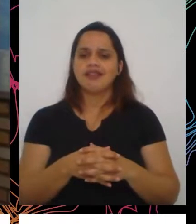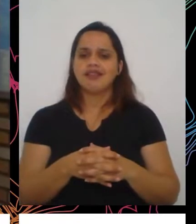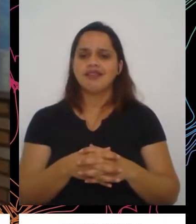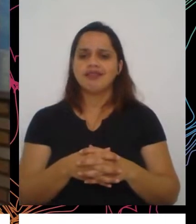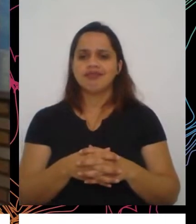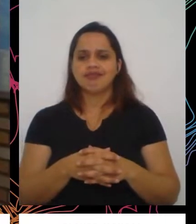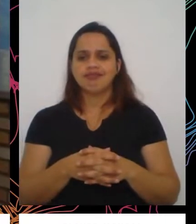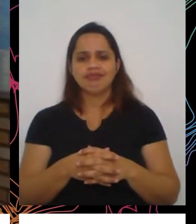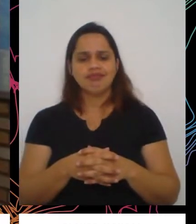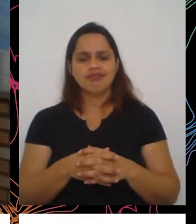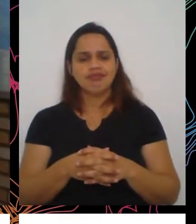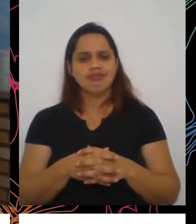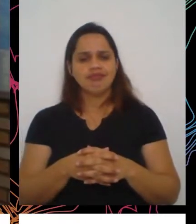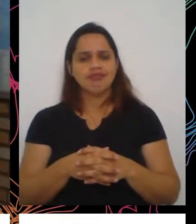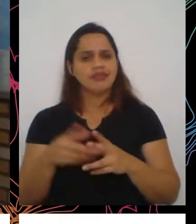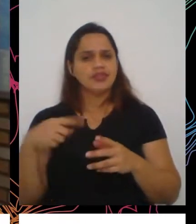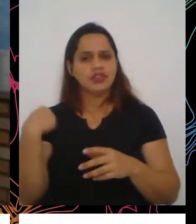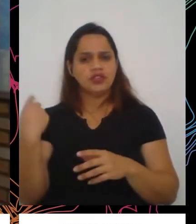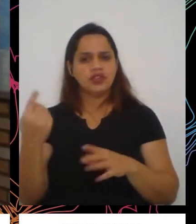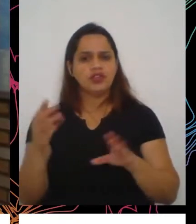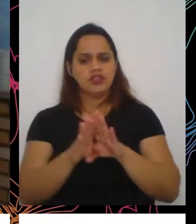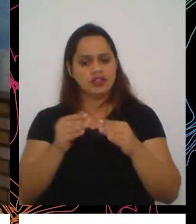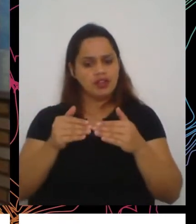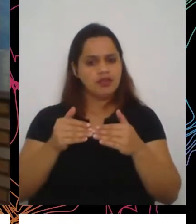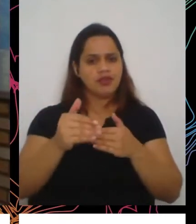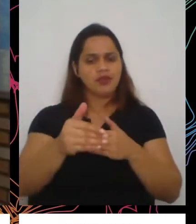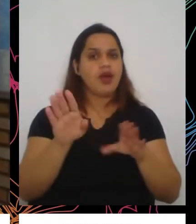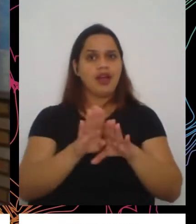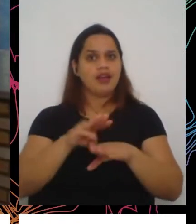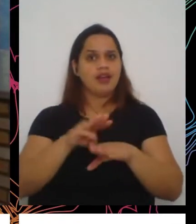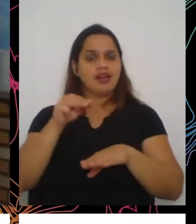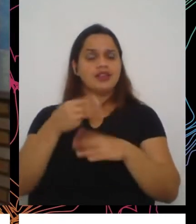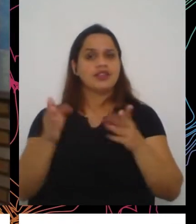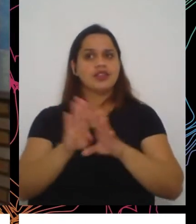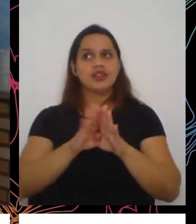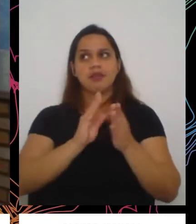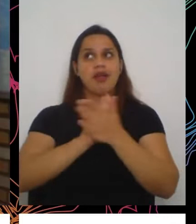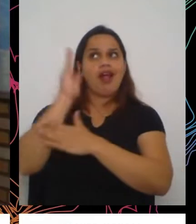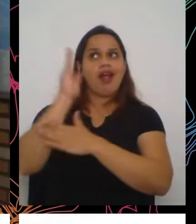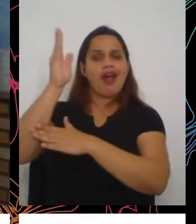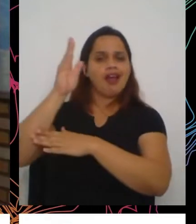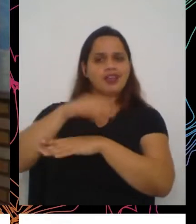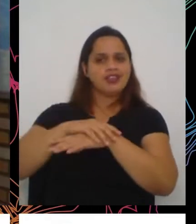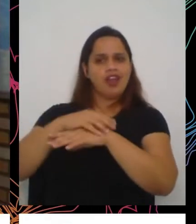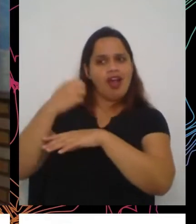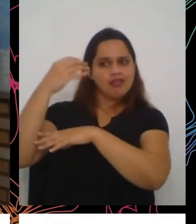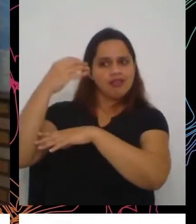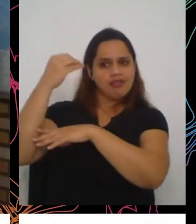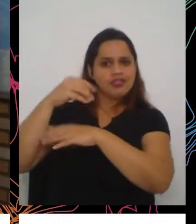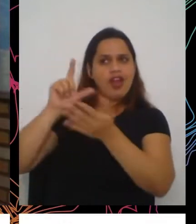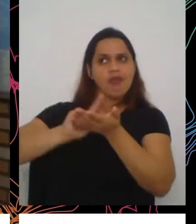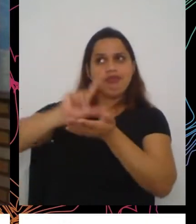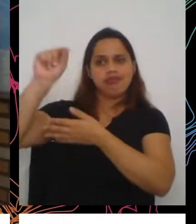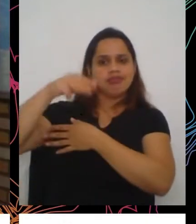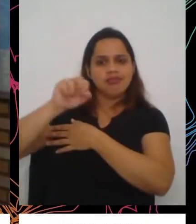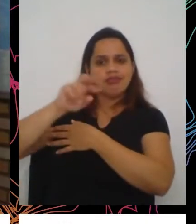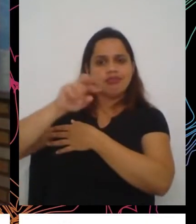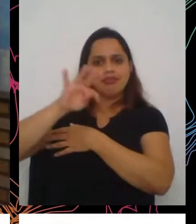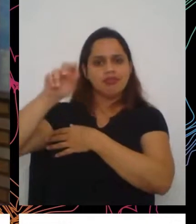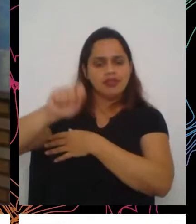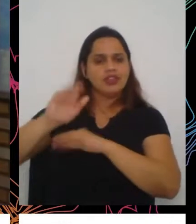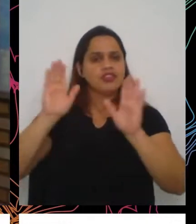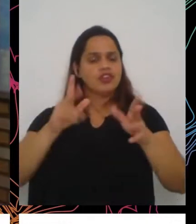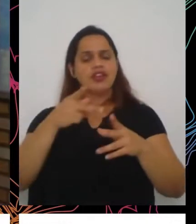estamos quase com missões para Marte, nanotecnologia. Falamos todos os dias com qualquer parte do planeta, carros